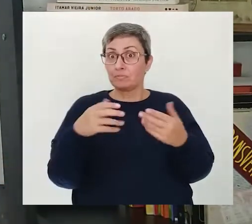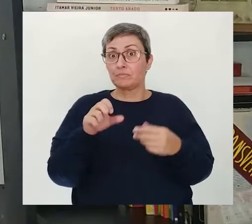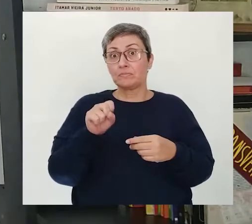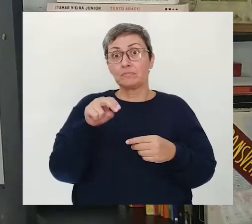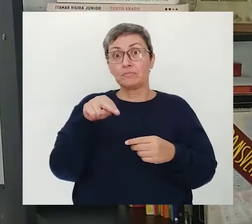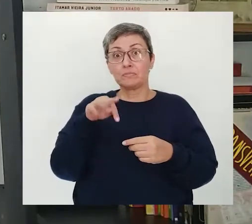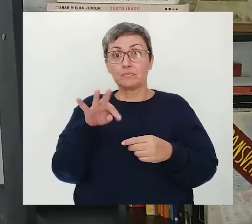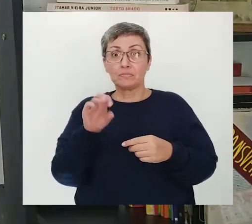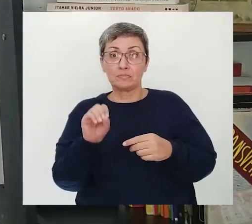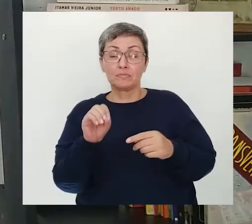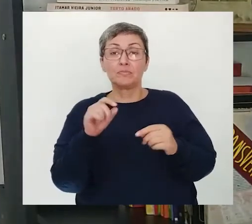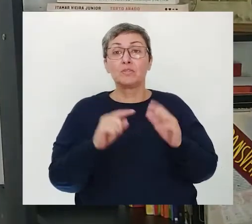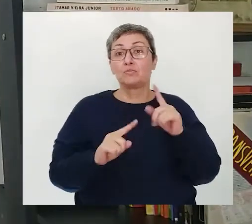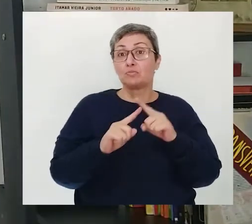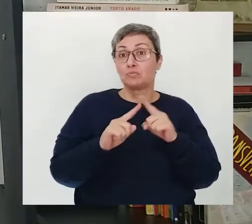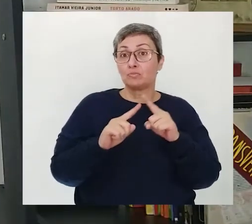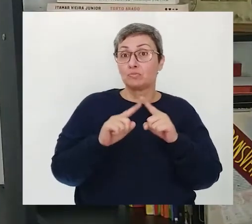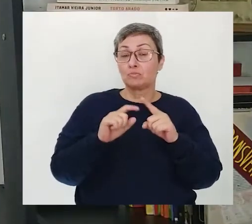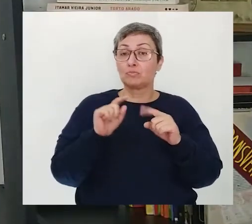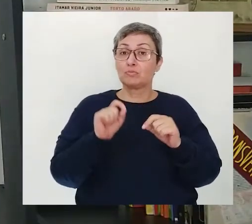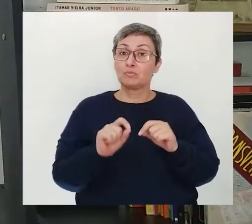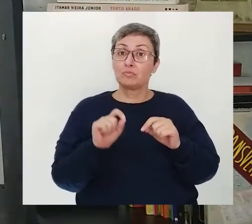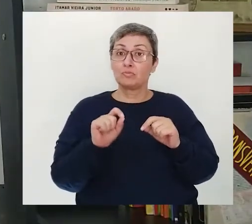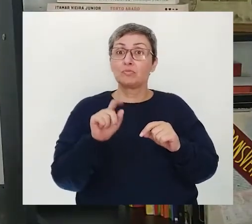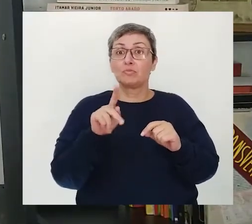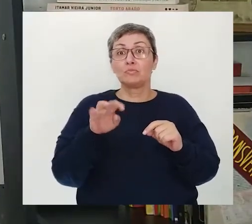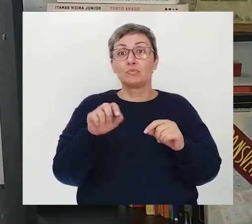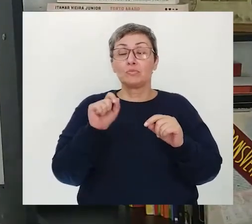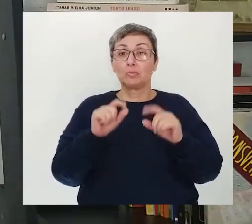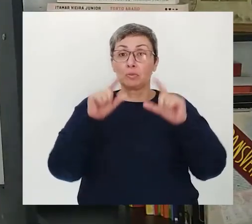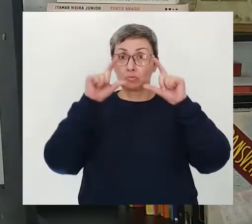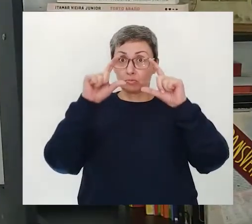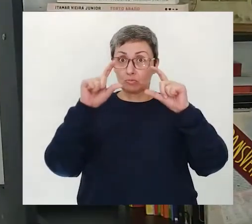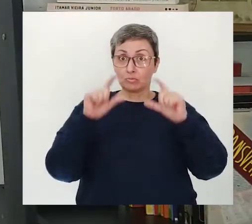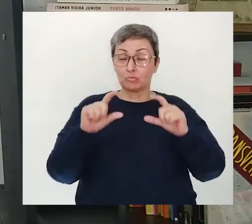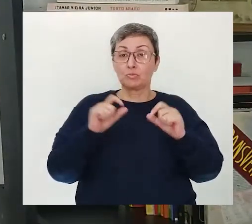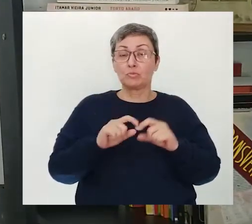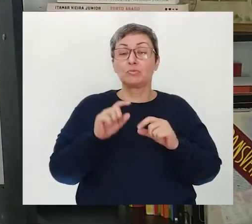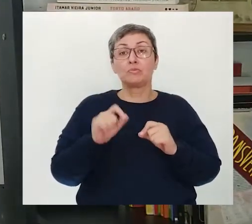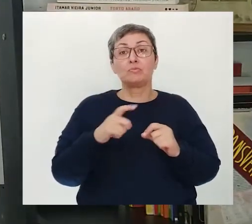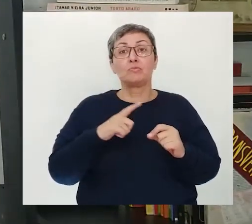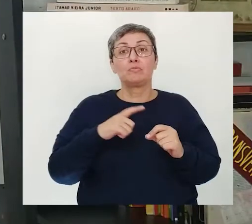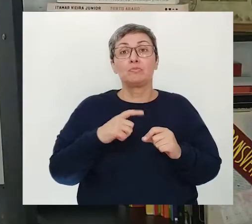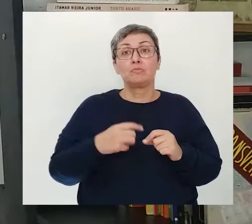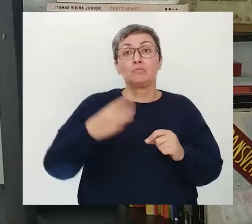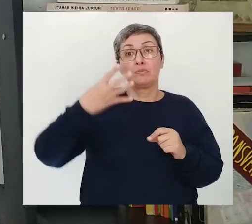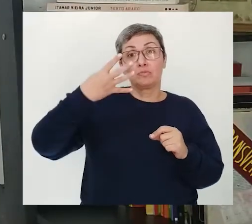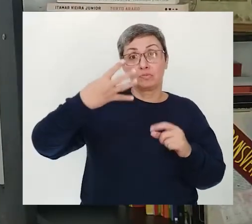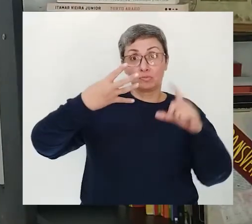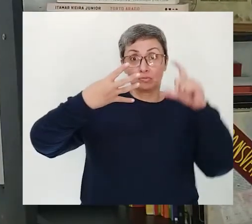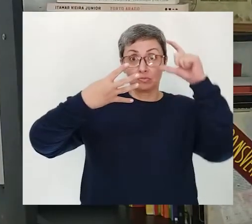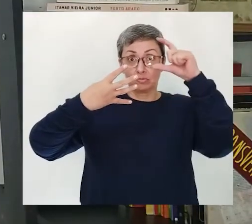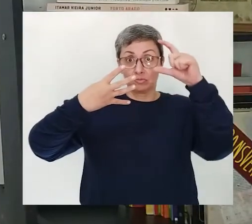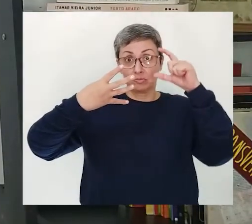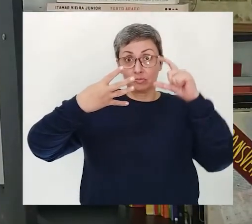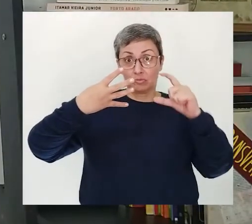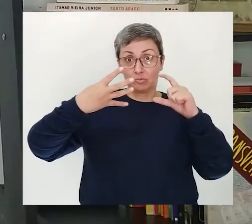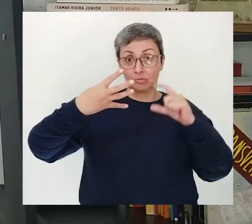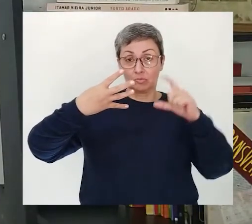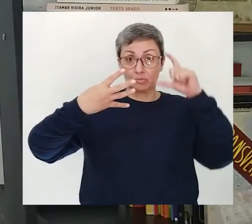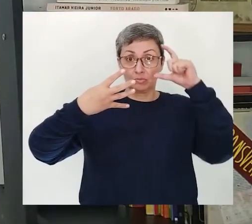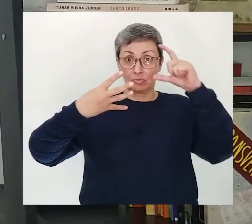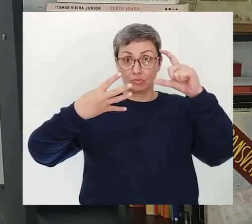soneto é um tipo de poema que segue uma forma fixa, ou seja, ela é composta por quatro estrofes,